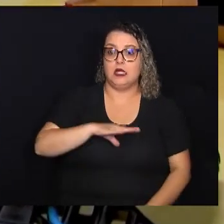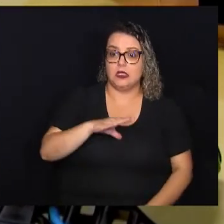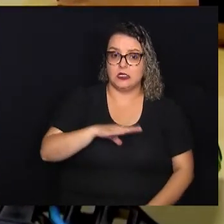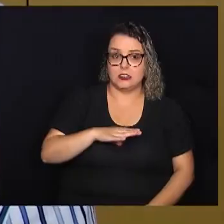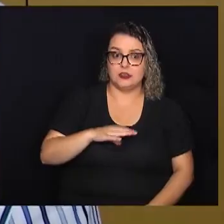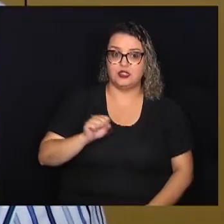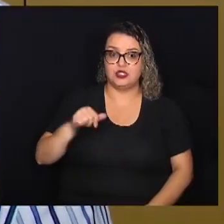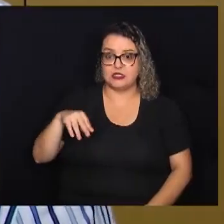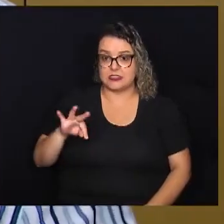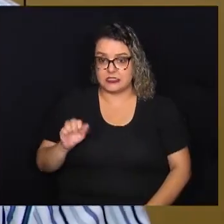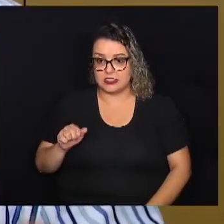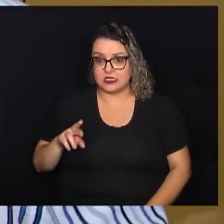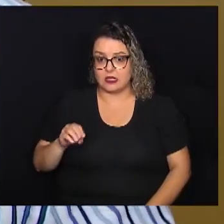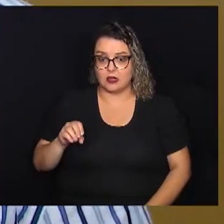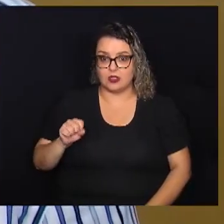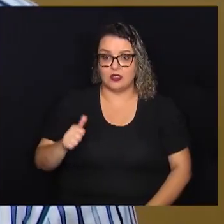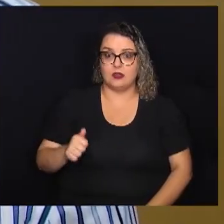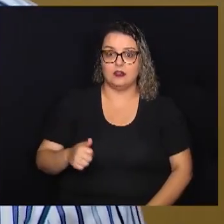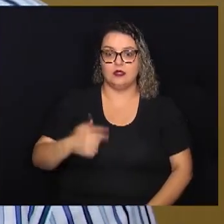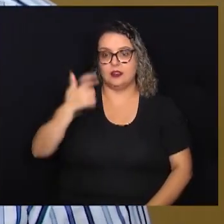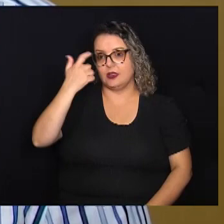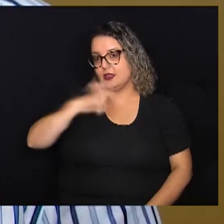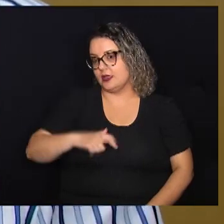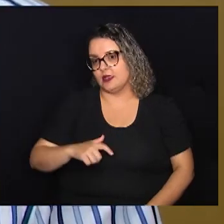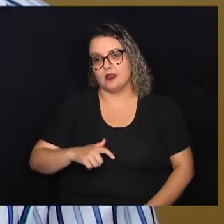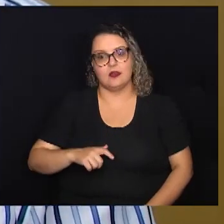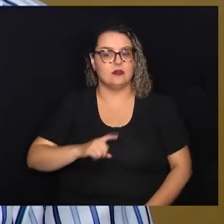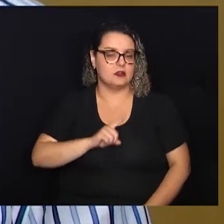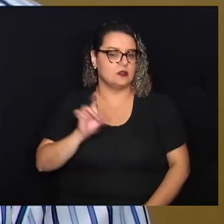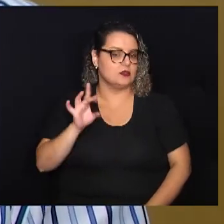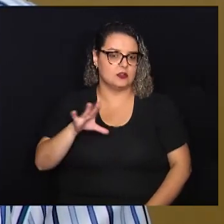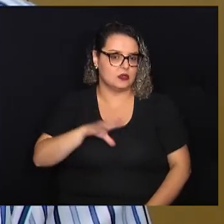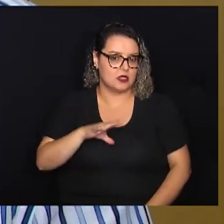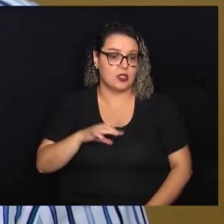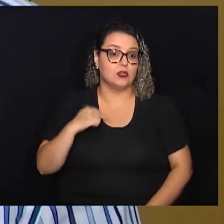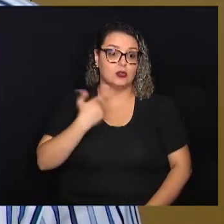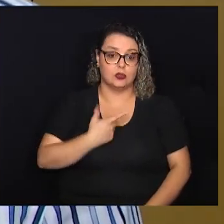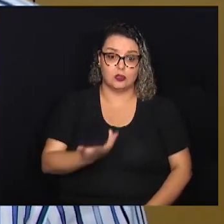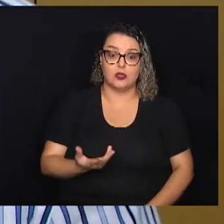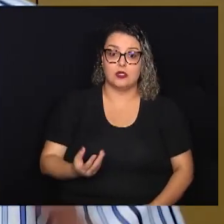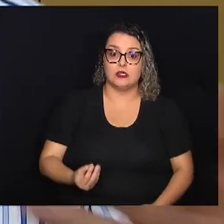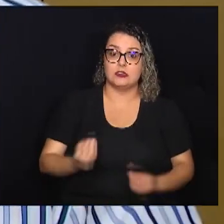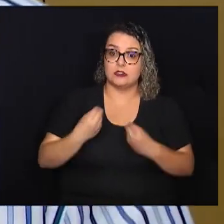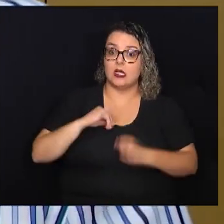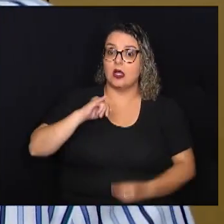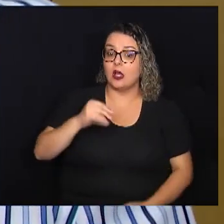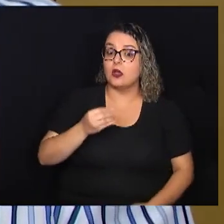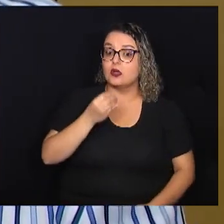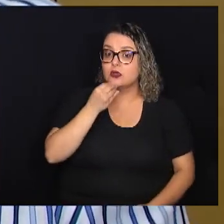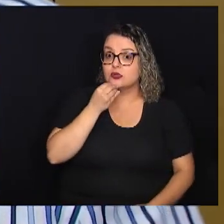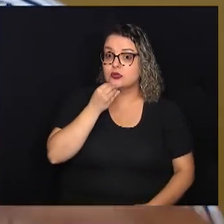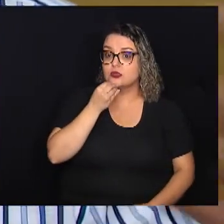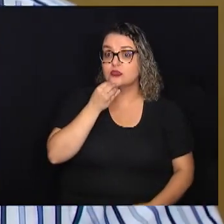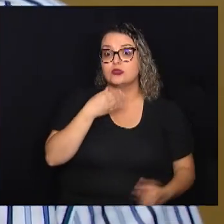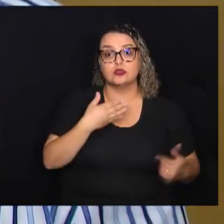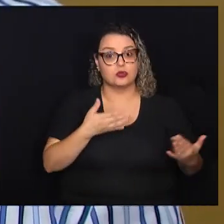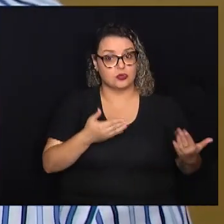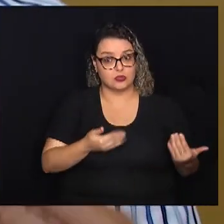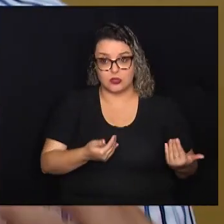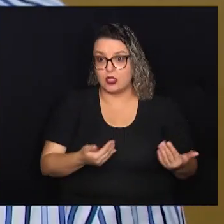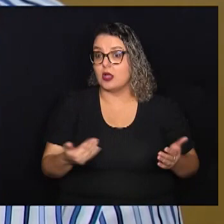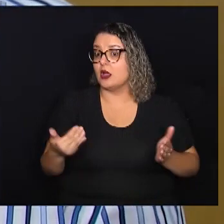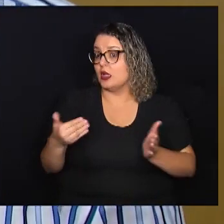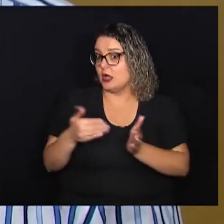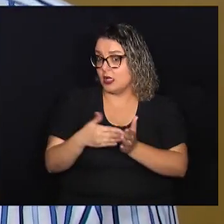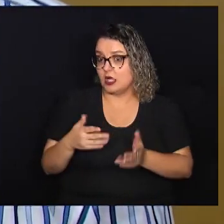Santa Rosa. A Santa Rosa, como todos os municípios, nós temos que dar oportunidade, desde os jovens, mesmo da